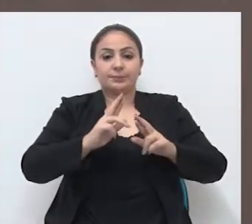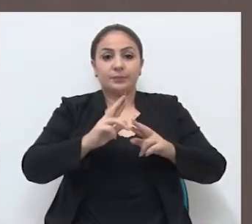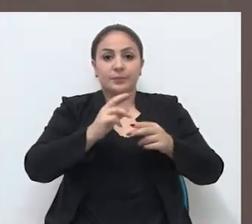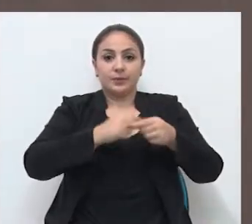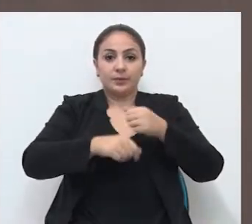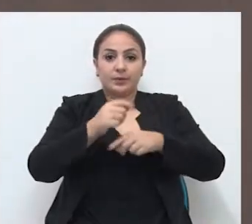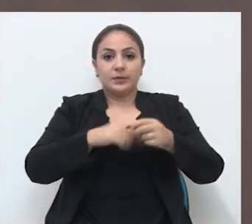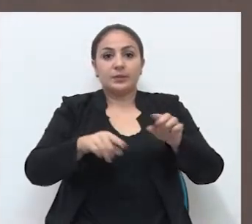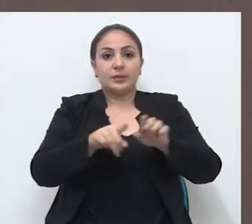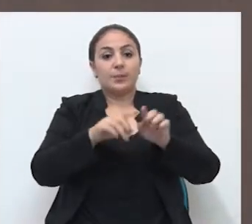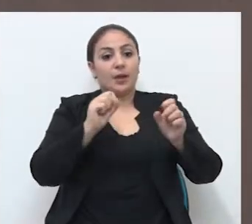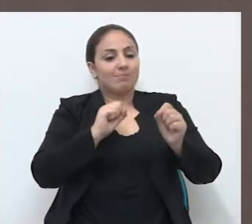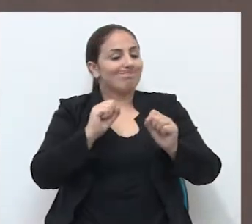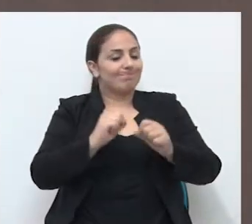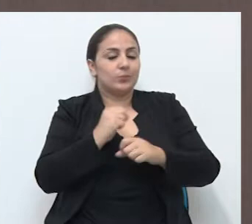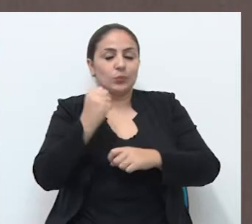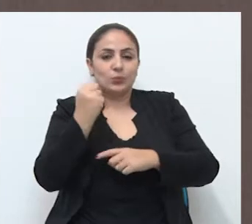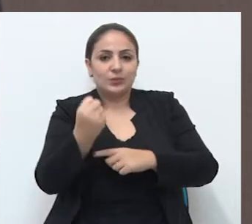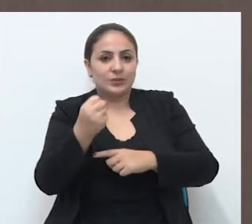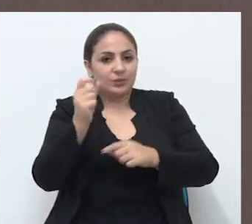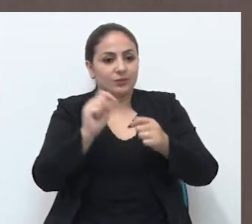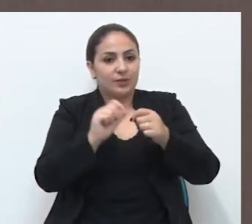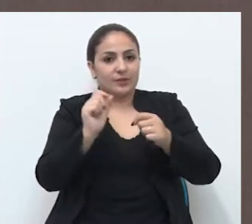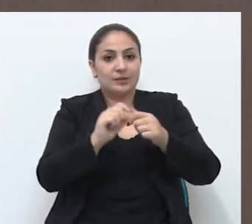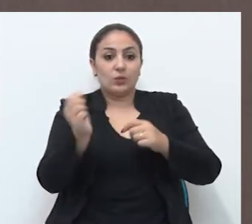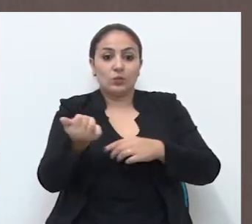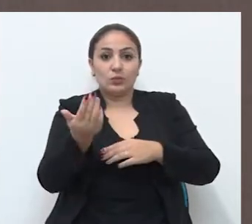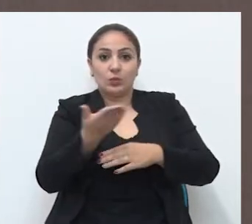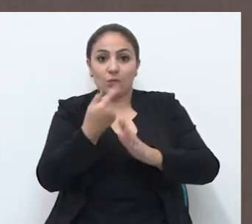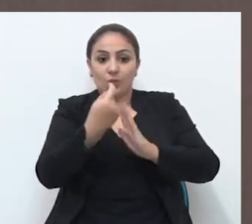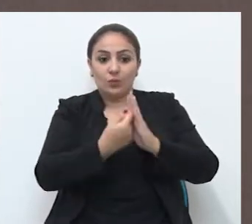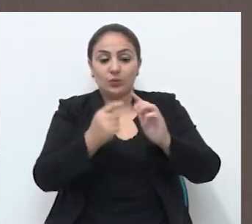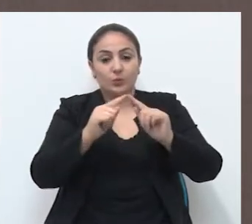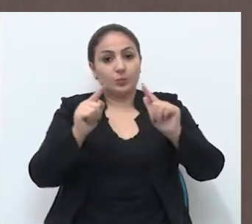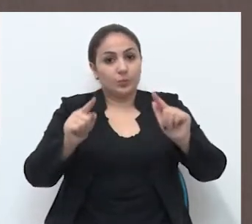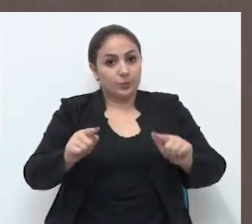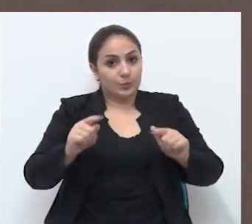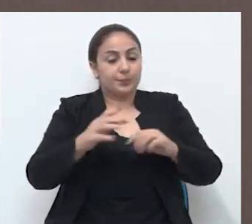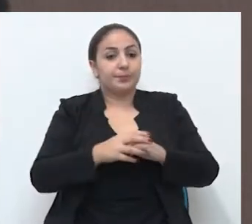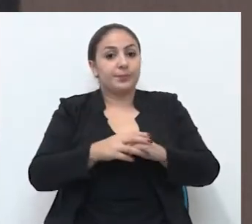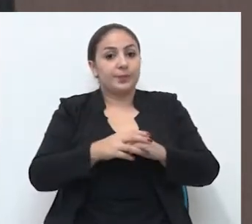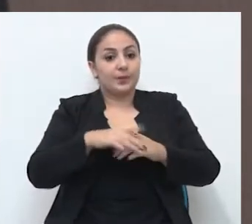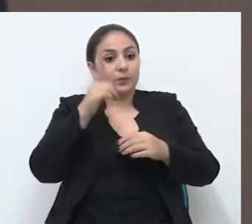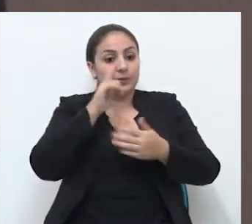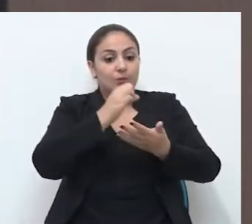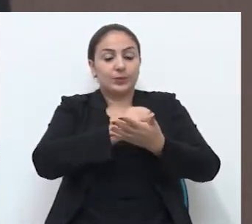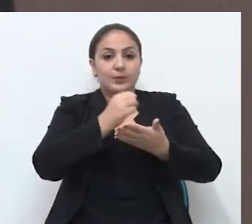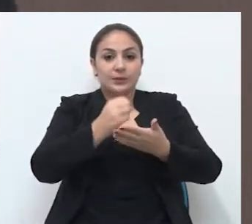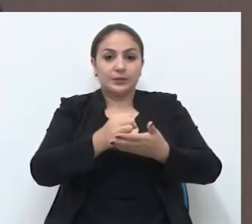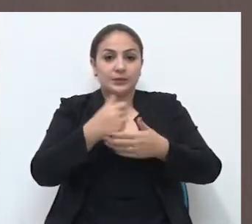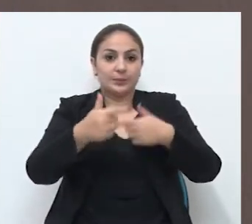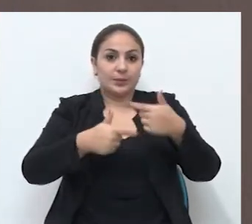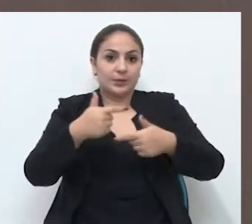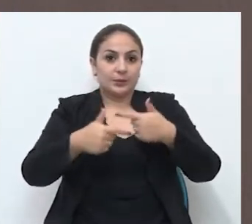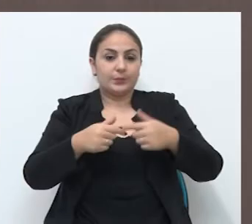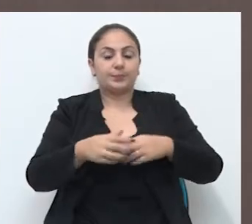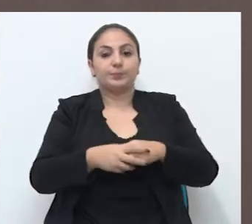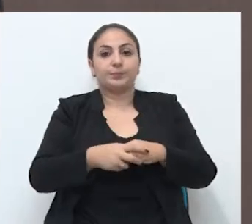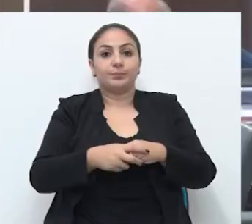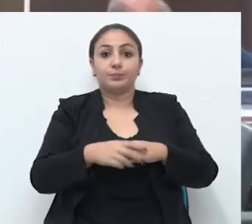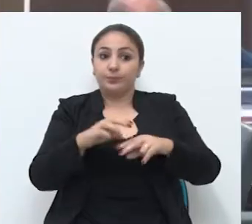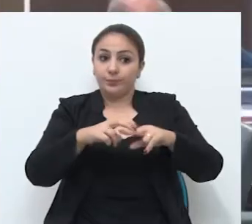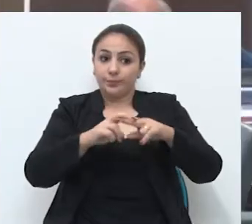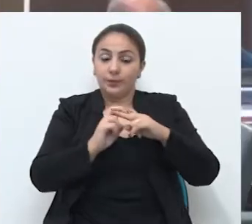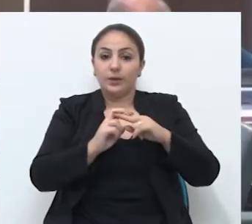apresentado é a impossibilidade de realização de um novo concurso público para a contratação de servidores.